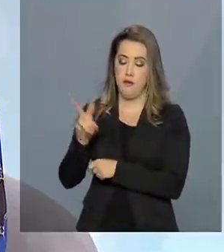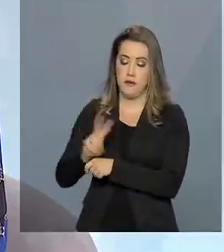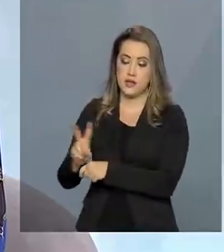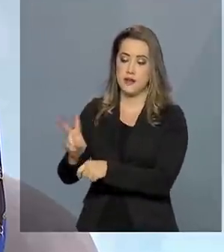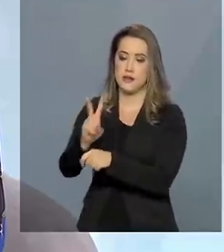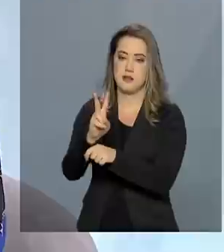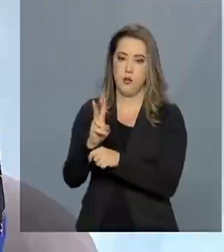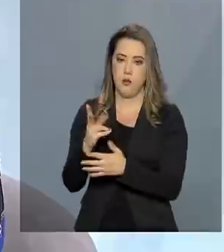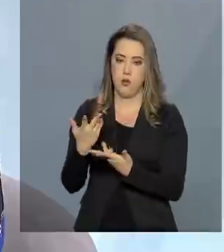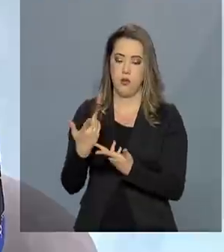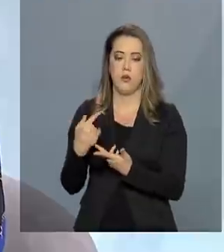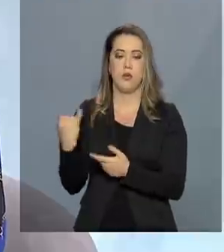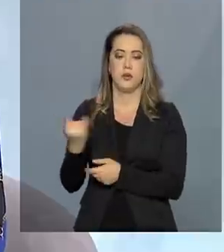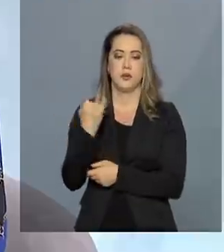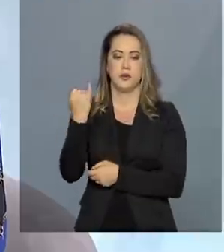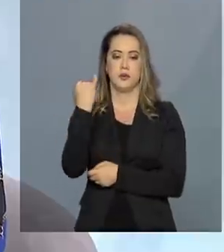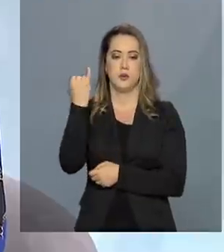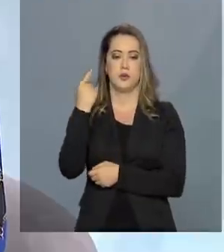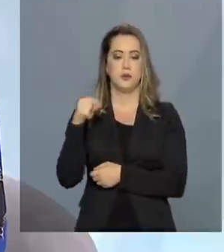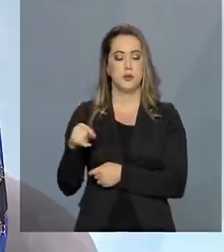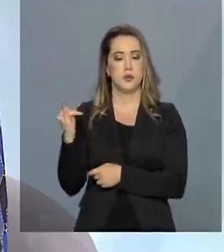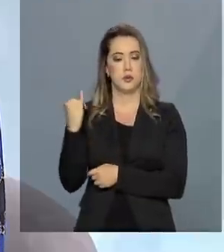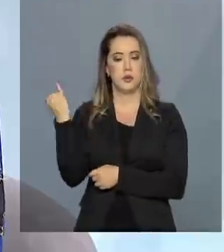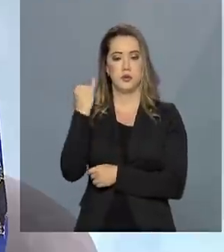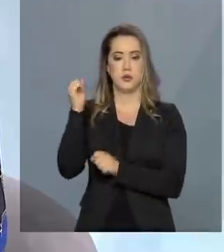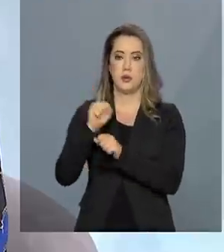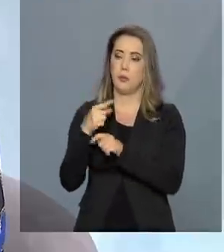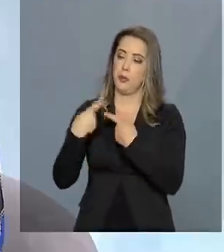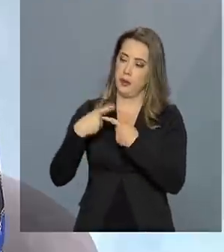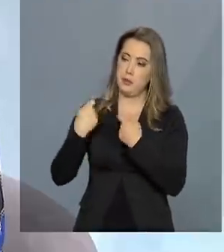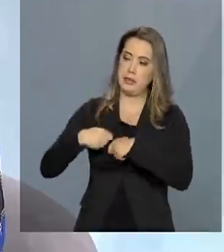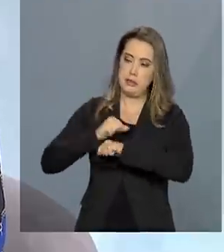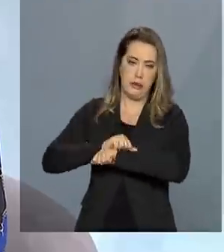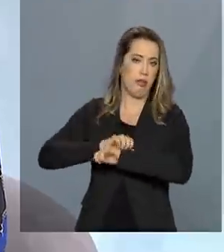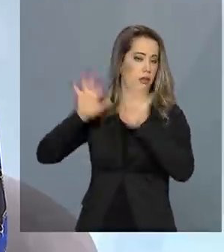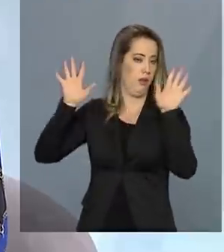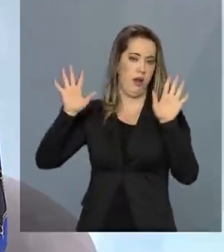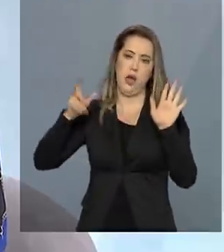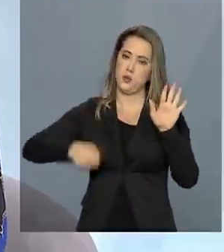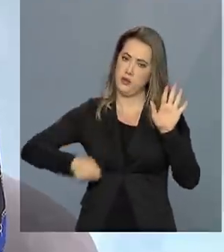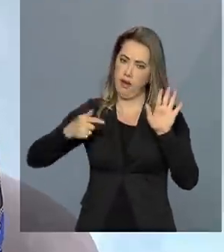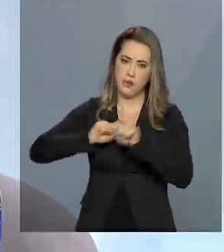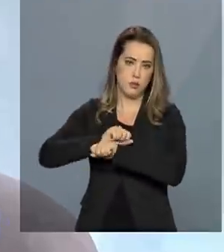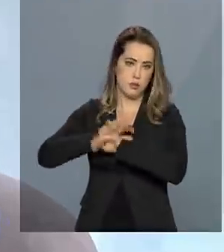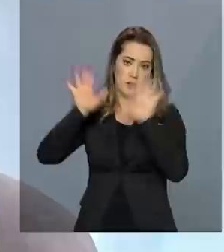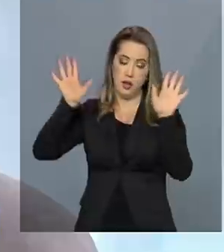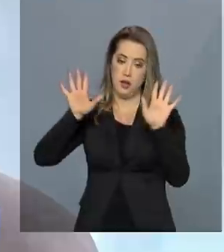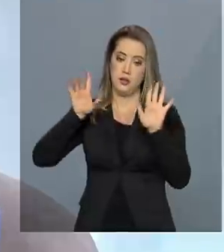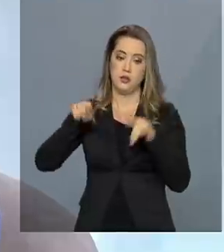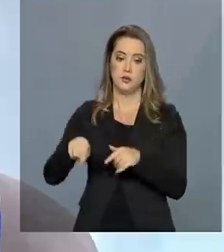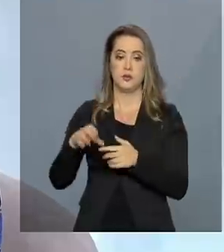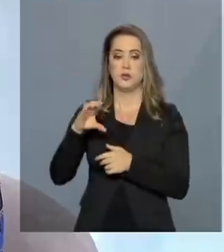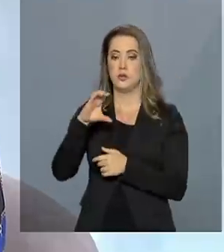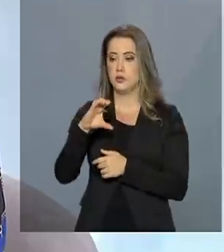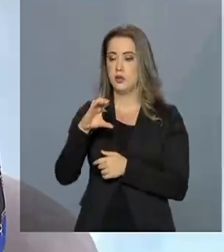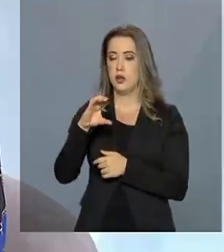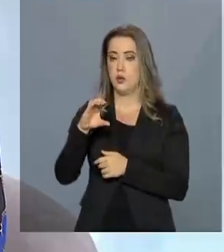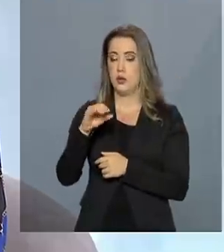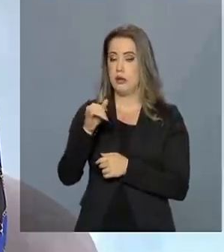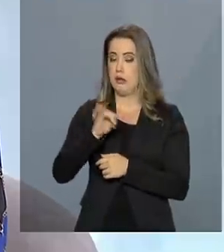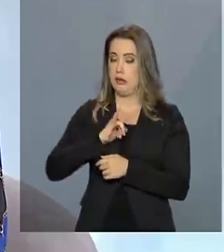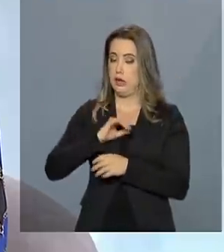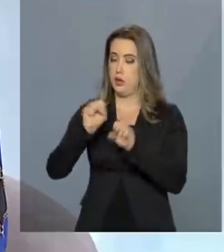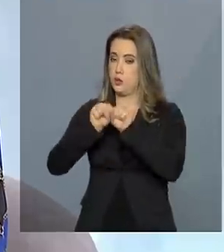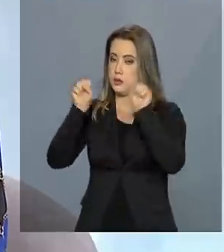É uma grande importância para a transparência. E, nesse processo, o CIOP, que é um sistema